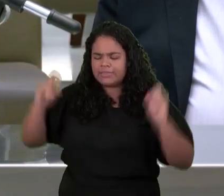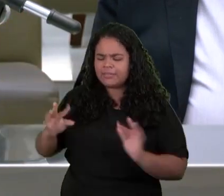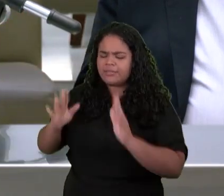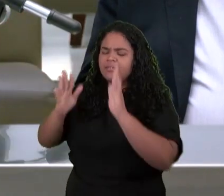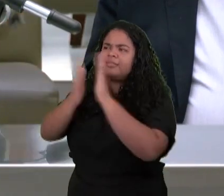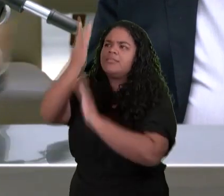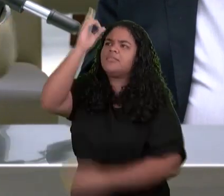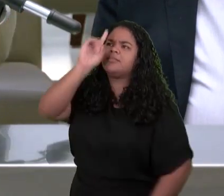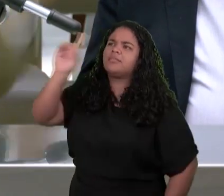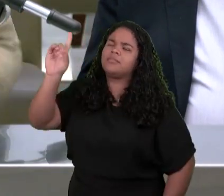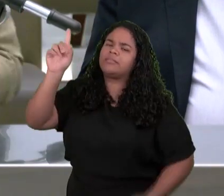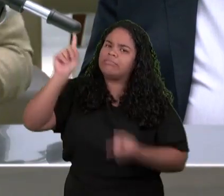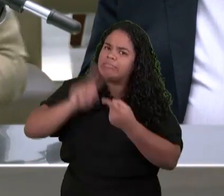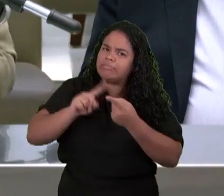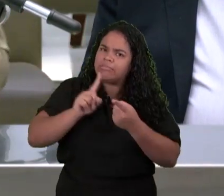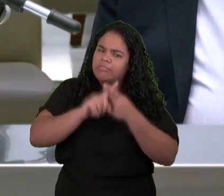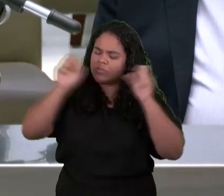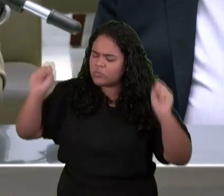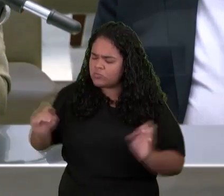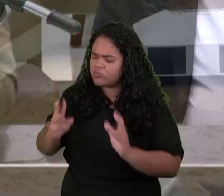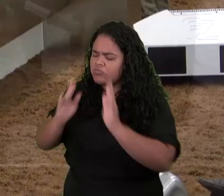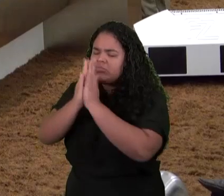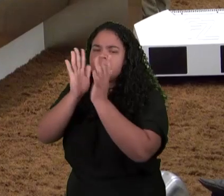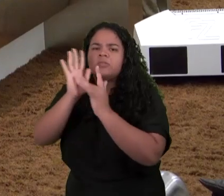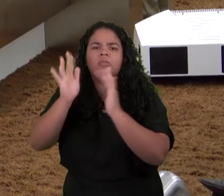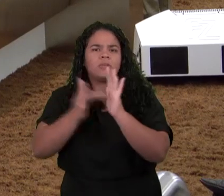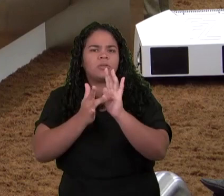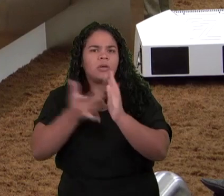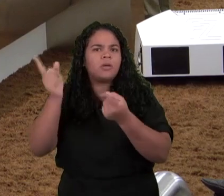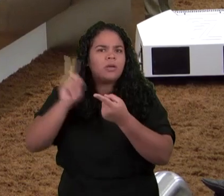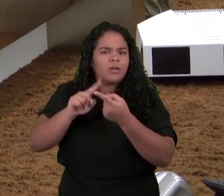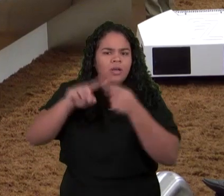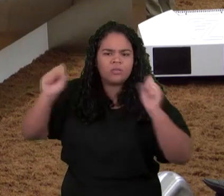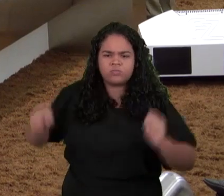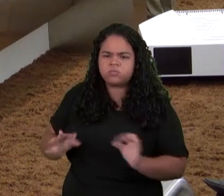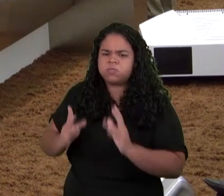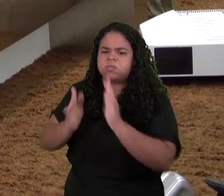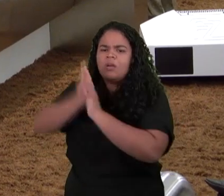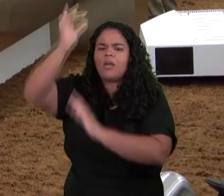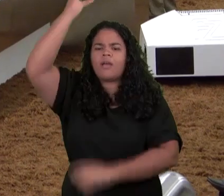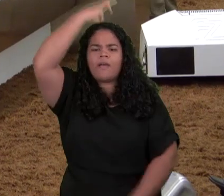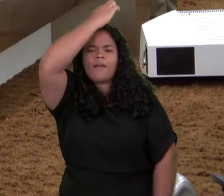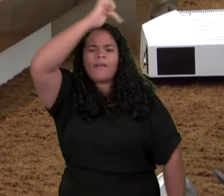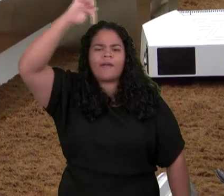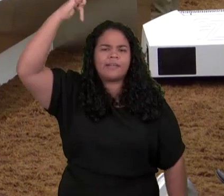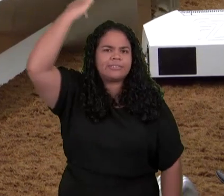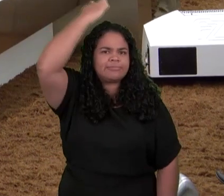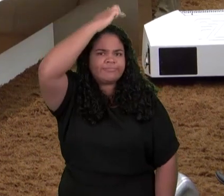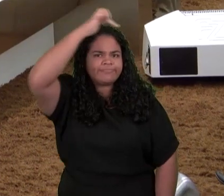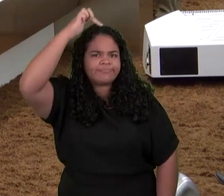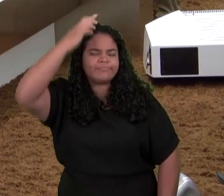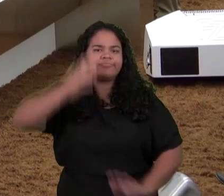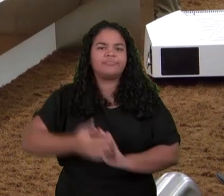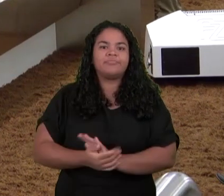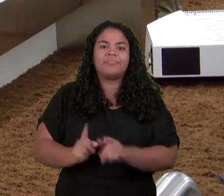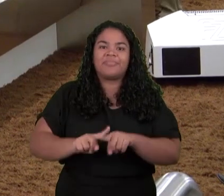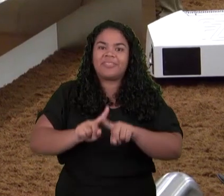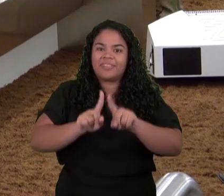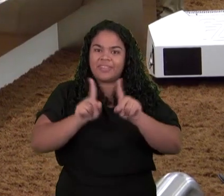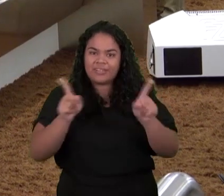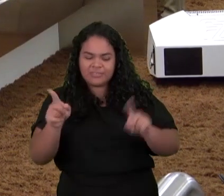Jesus Por conseguinte Eu adoro O Espírito Santo Mas aqueles seres Sentiram A necessidade De